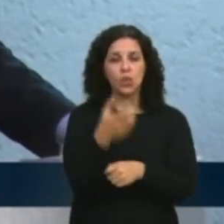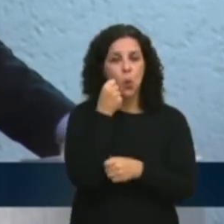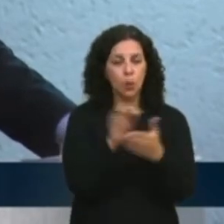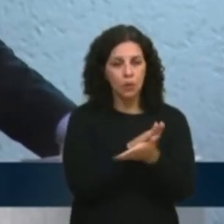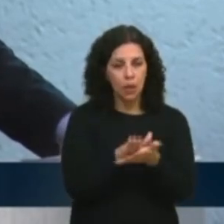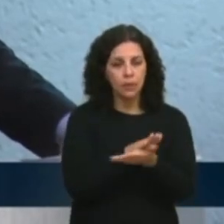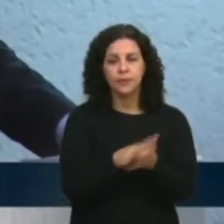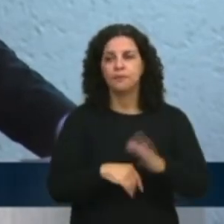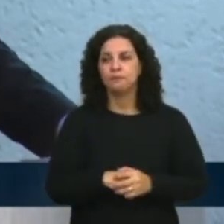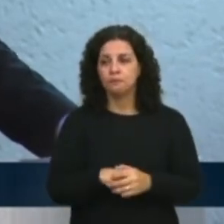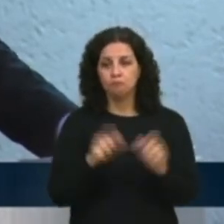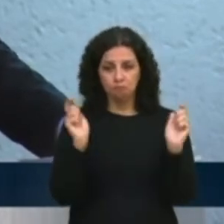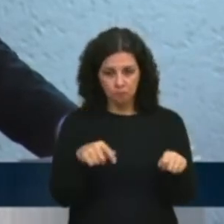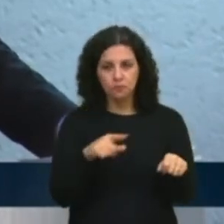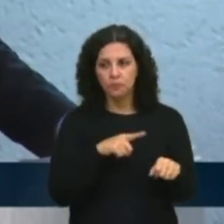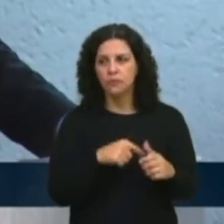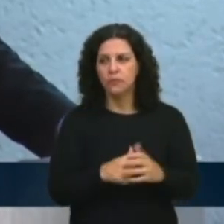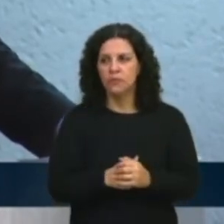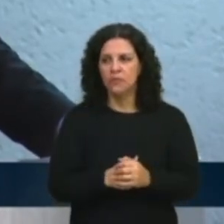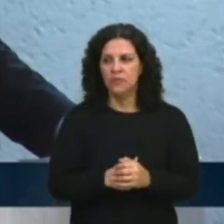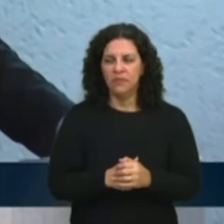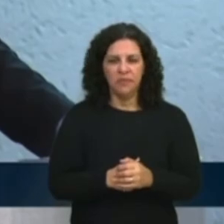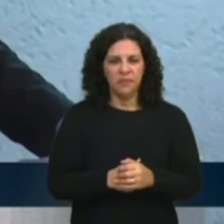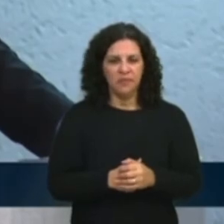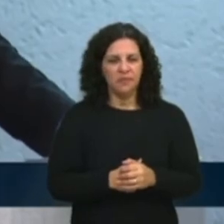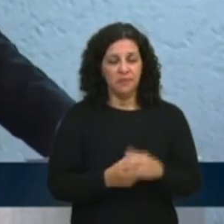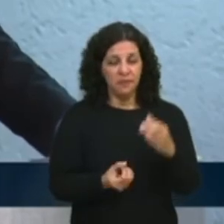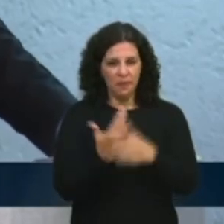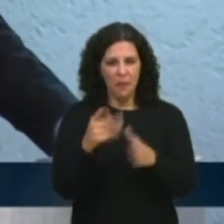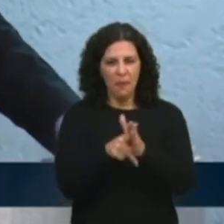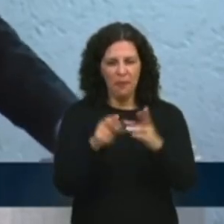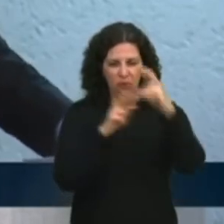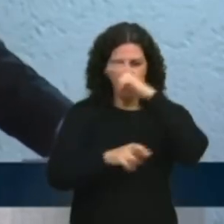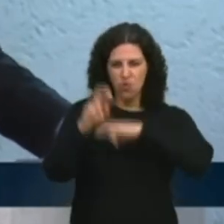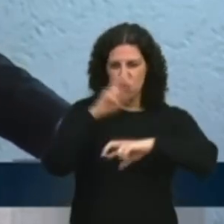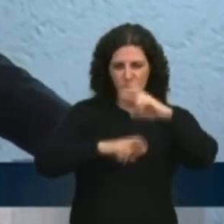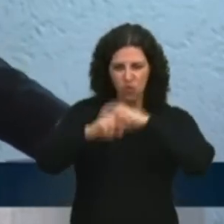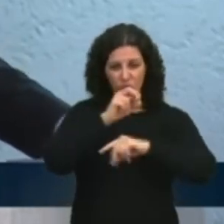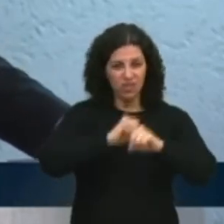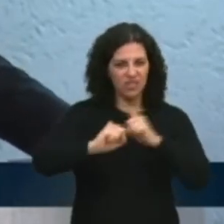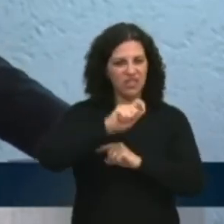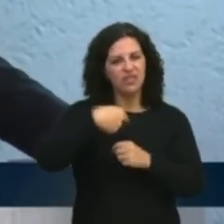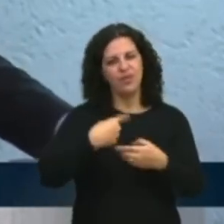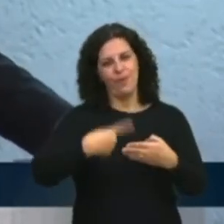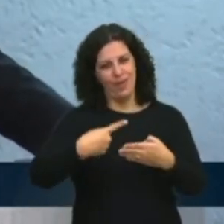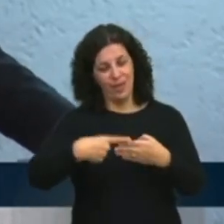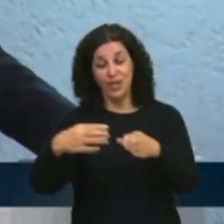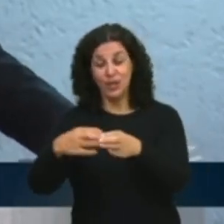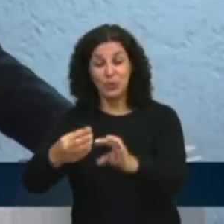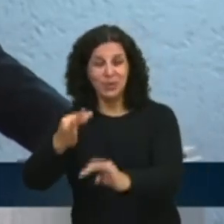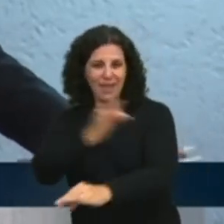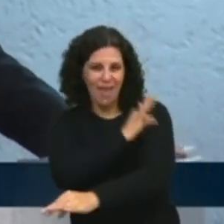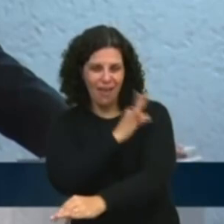que possa ter, seja constituído um observatório social do pedágio, para ter equipe técnica,